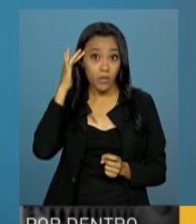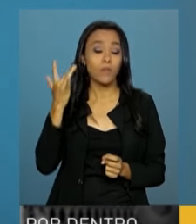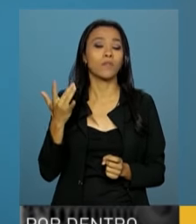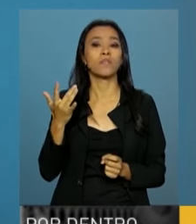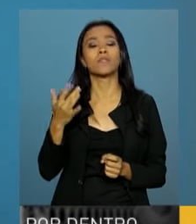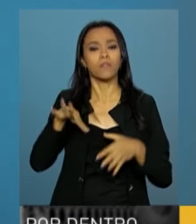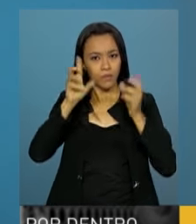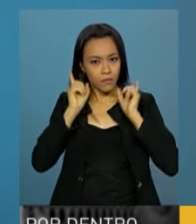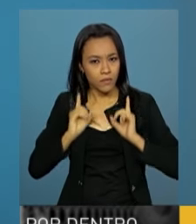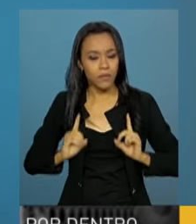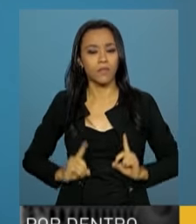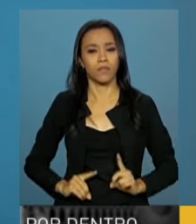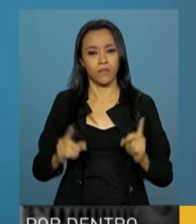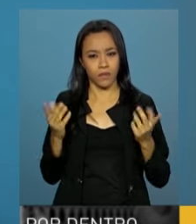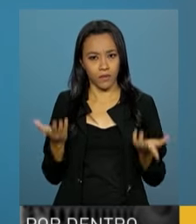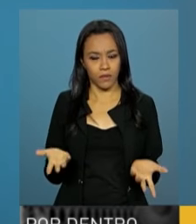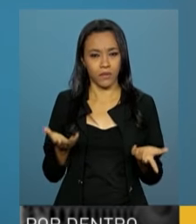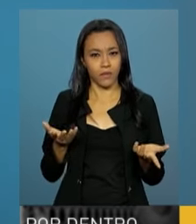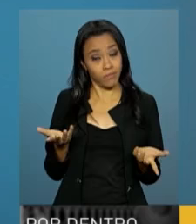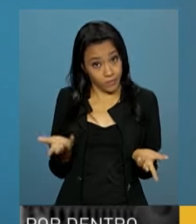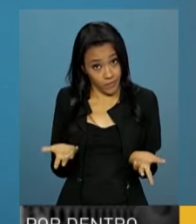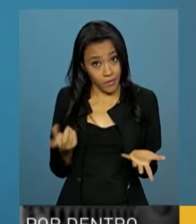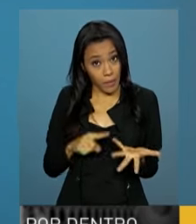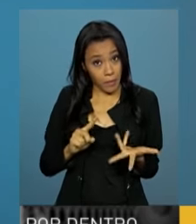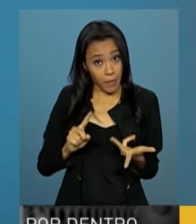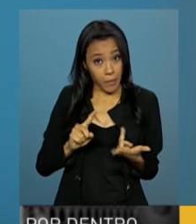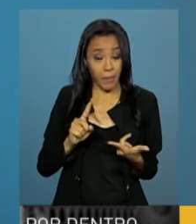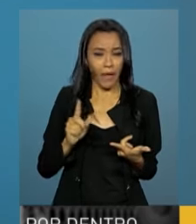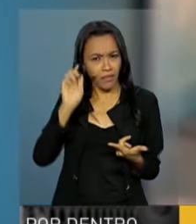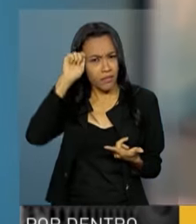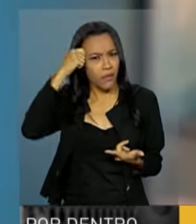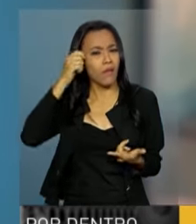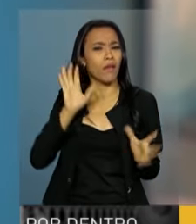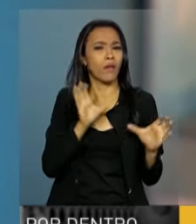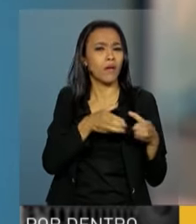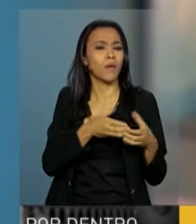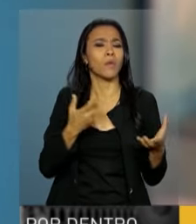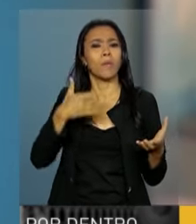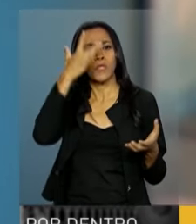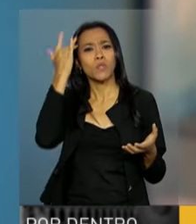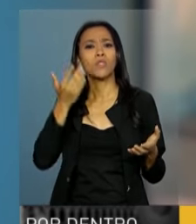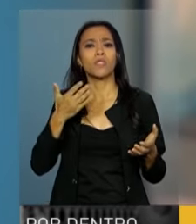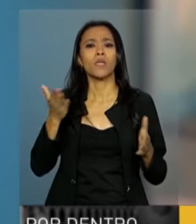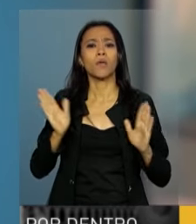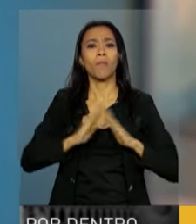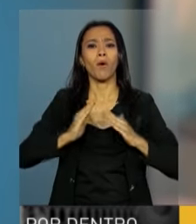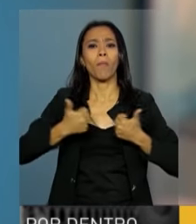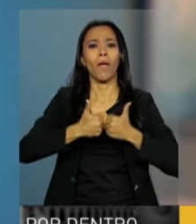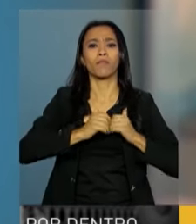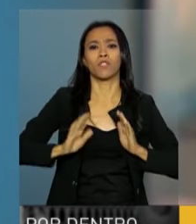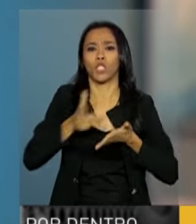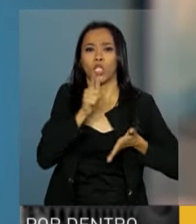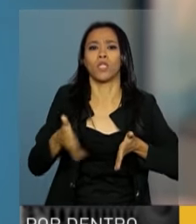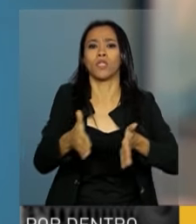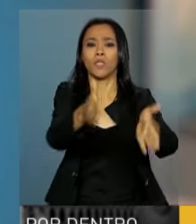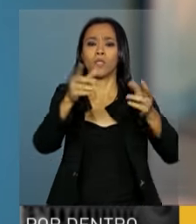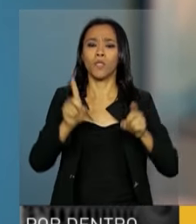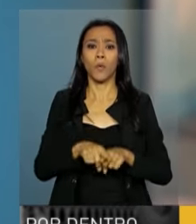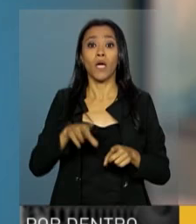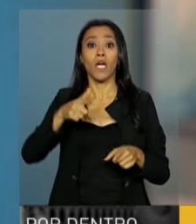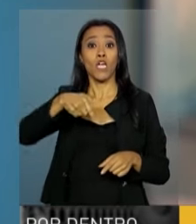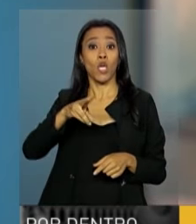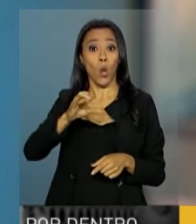necessidades especiais e por aí vai os negros, as pessoas ribeirinhas também, os quilombolas que